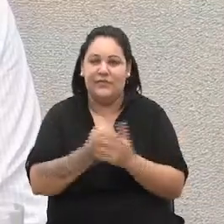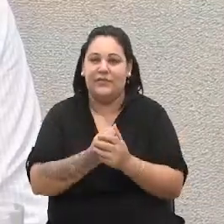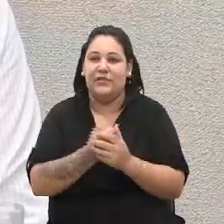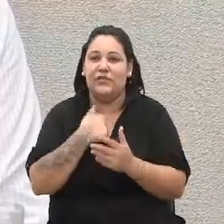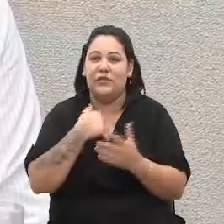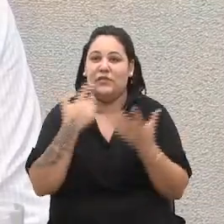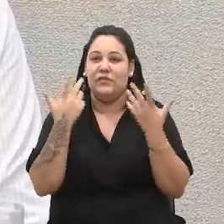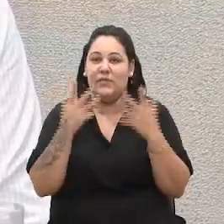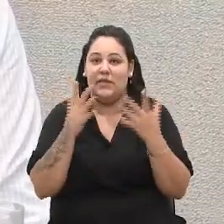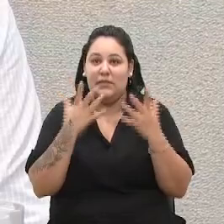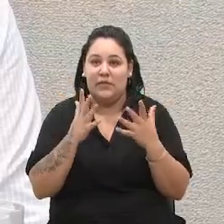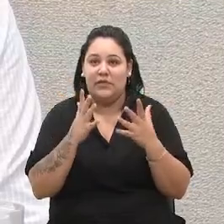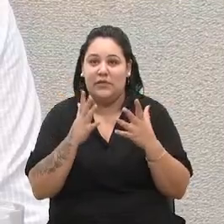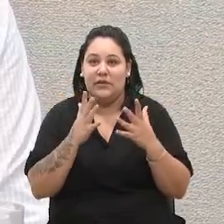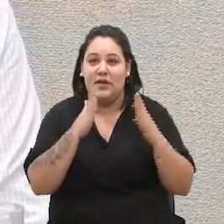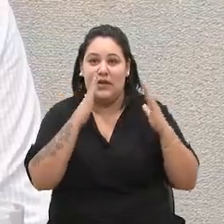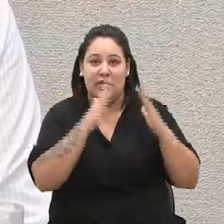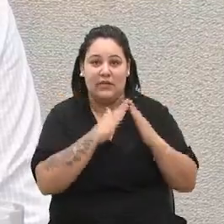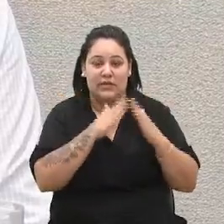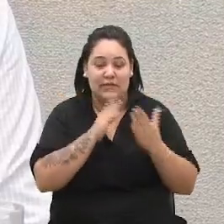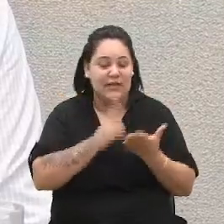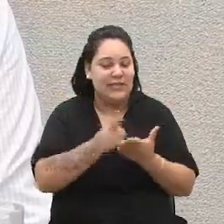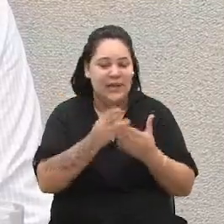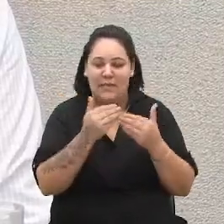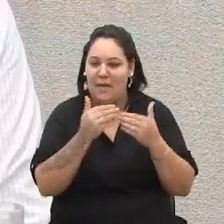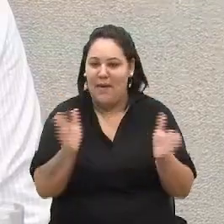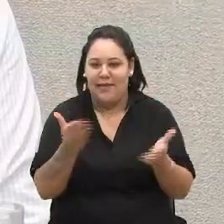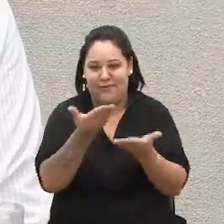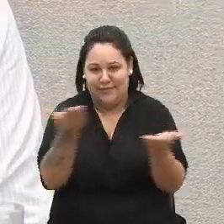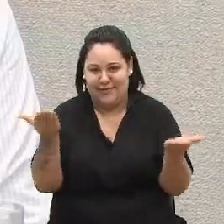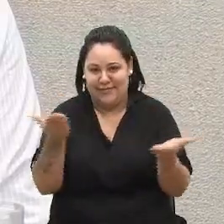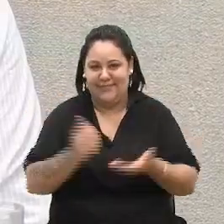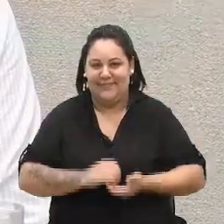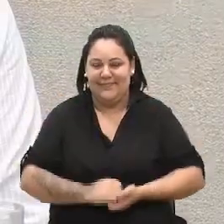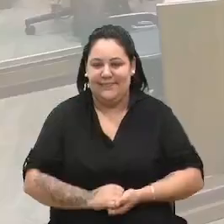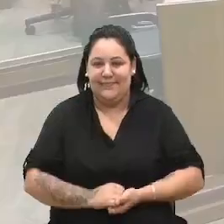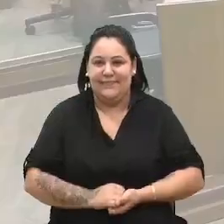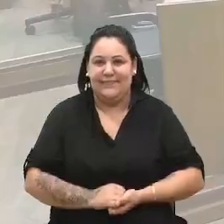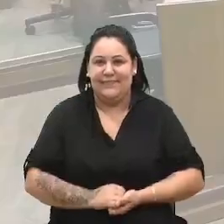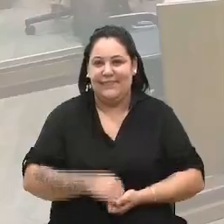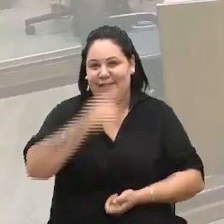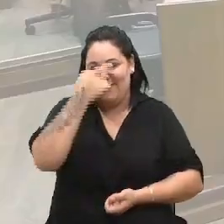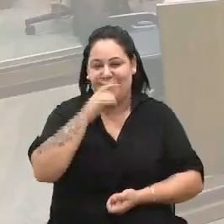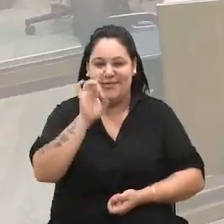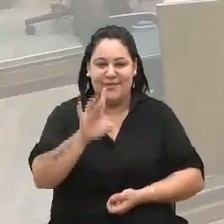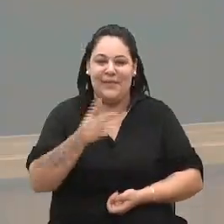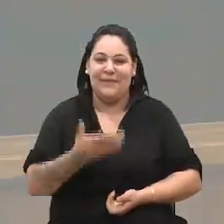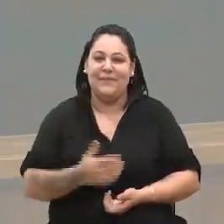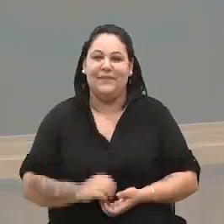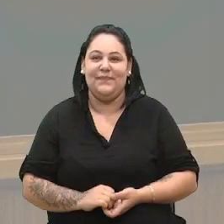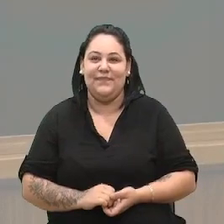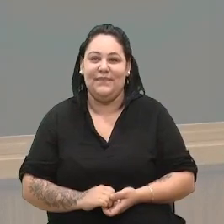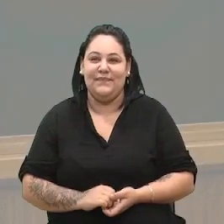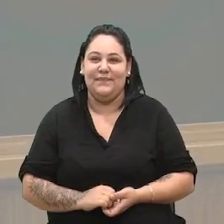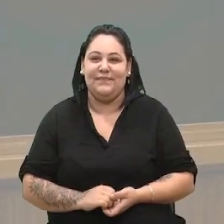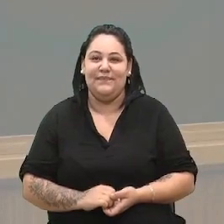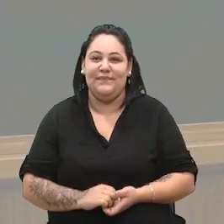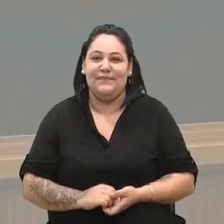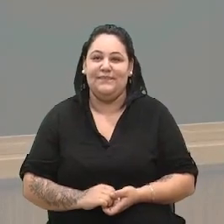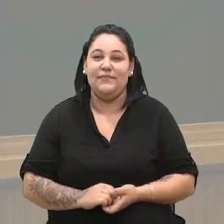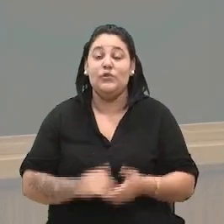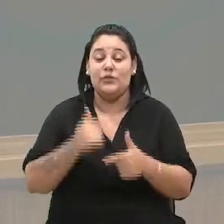parabenizo e essa casa estará sempre de portas abertas. Obrigado. Eu acho que é isso, né, uma atuação com